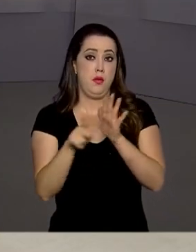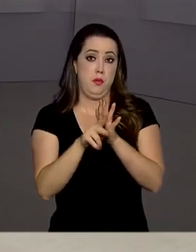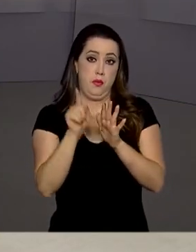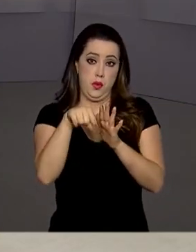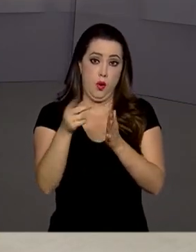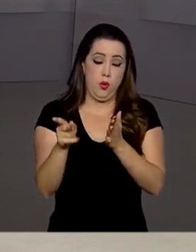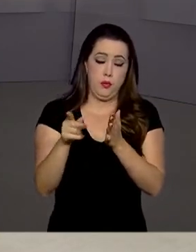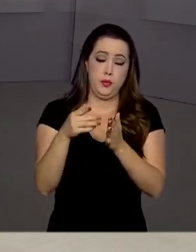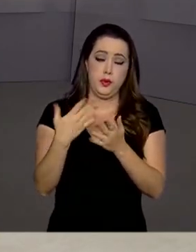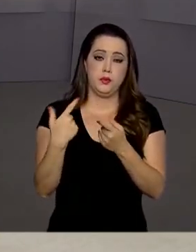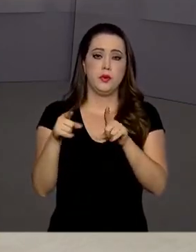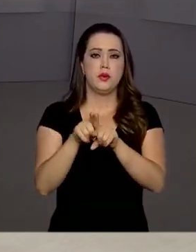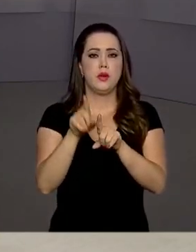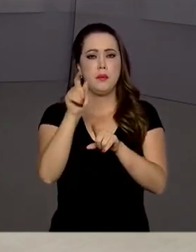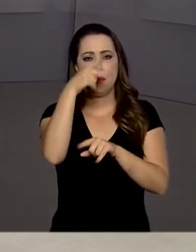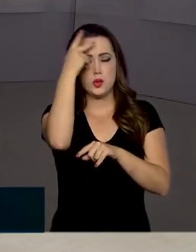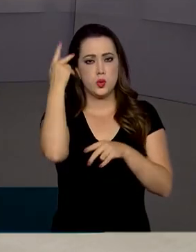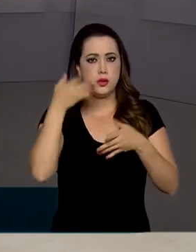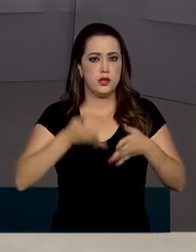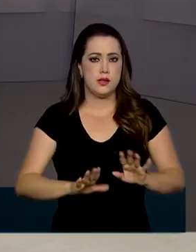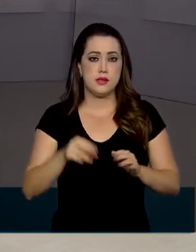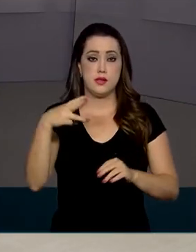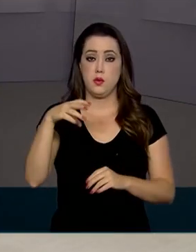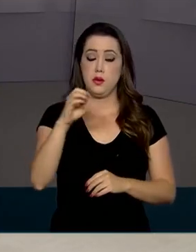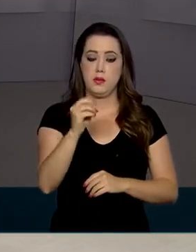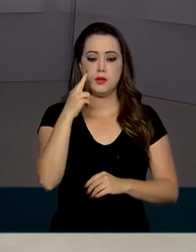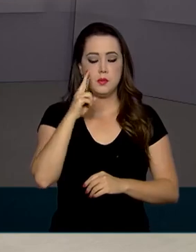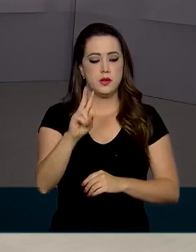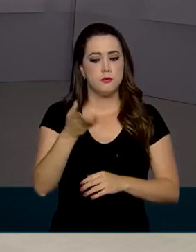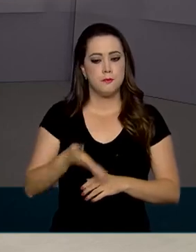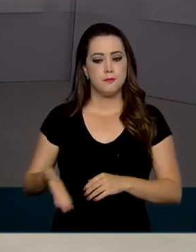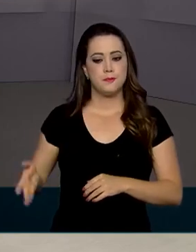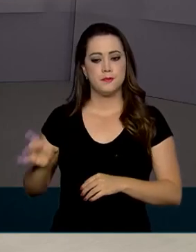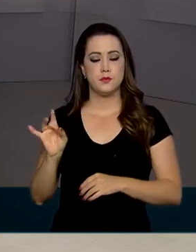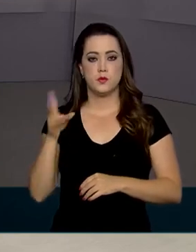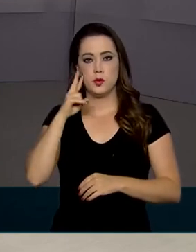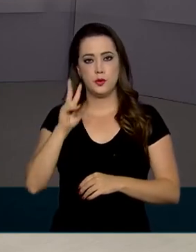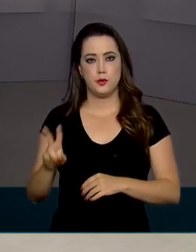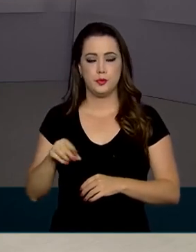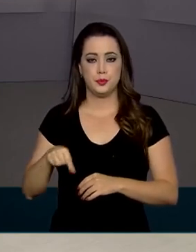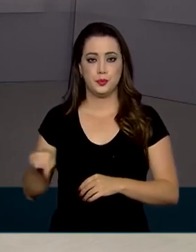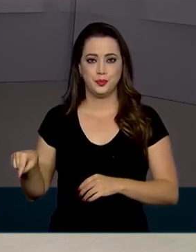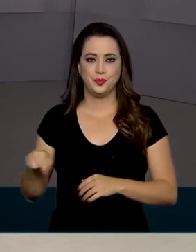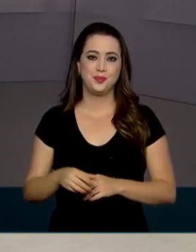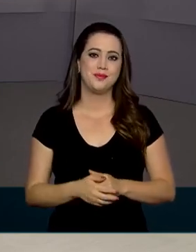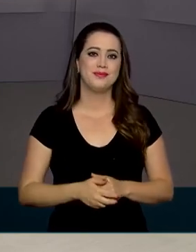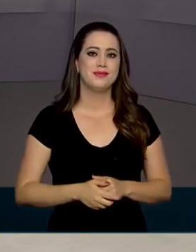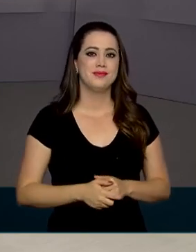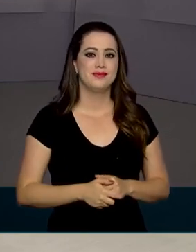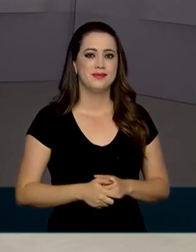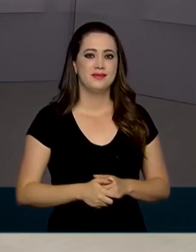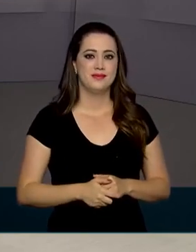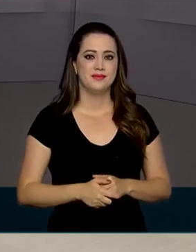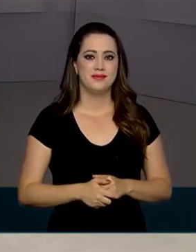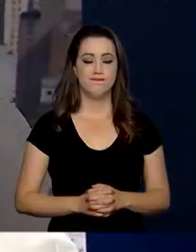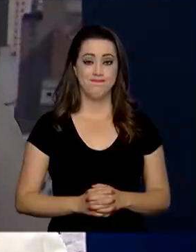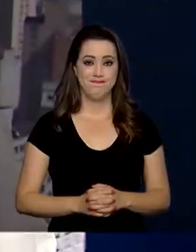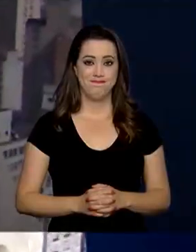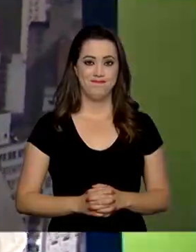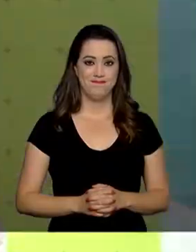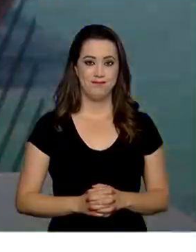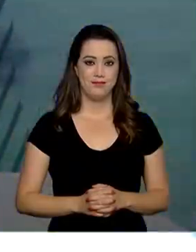março. Quem quiser consultar a situação do benefício é só entrar no site auxilio.caixa.gov.br.